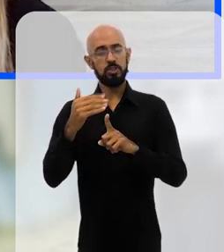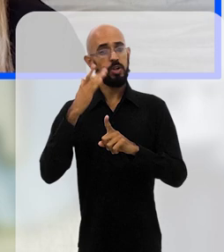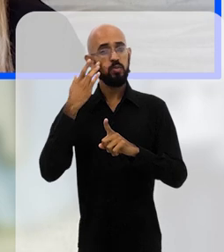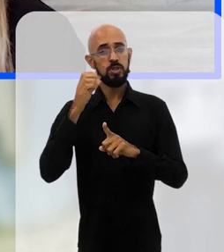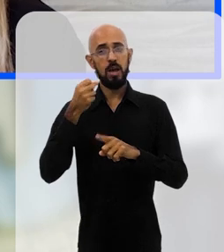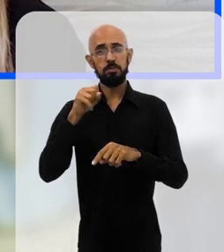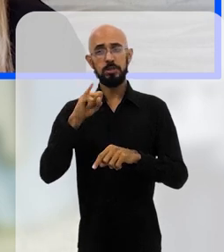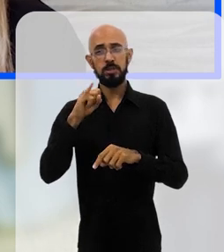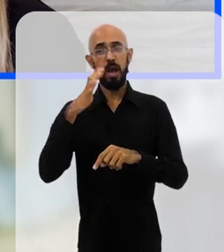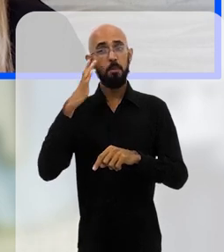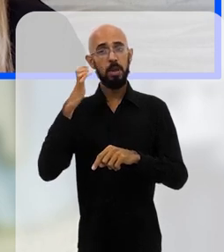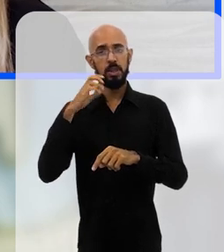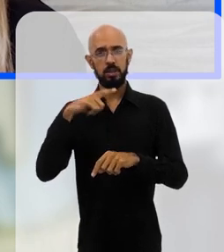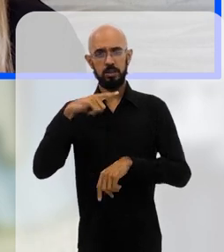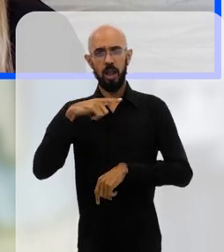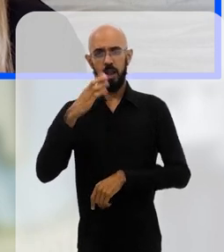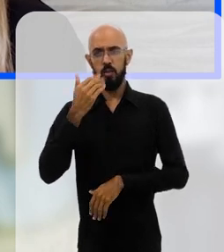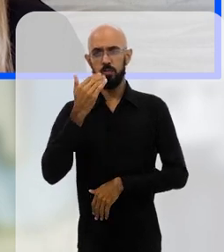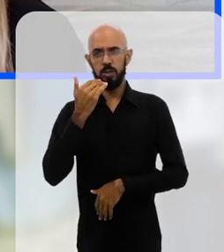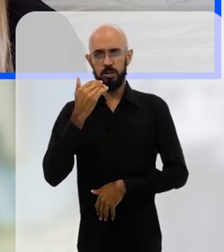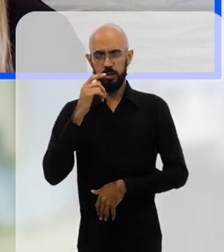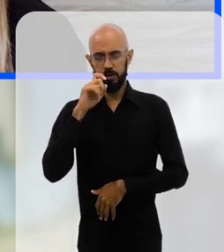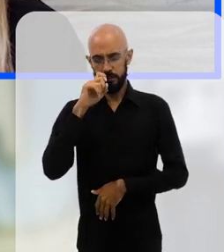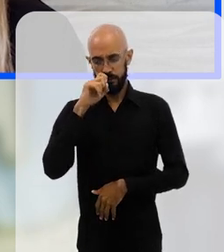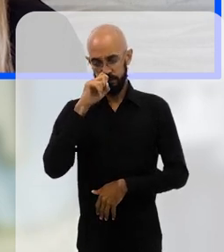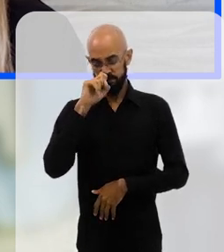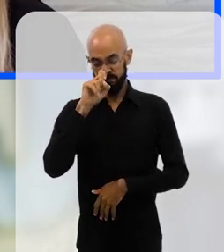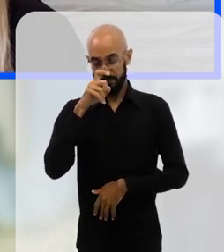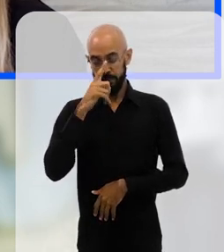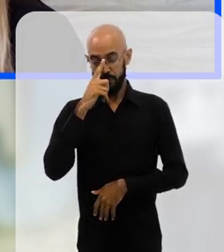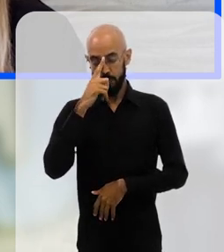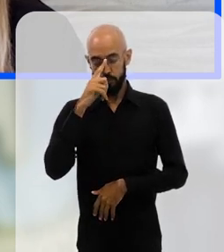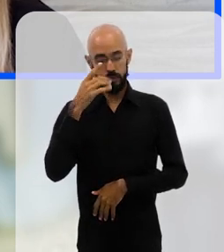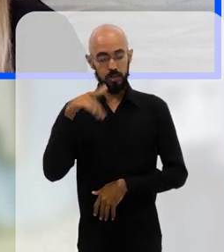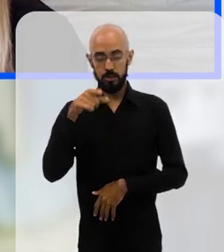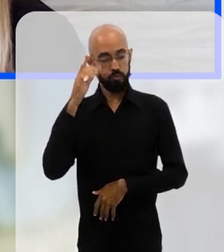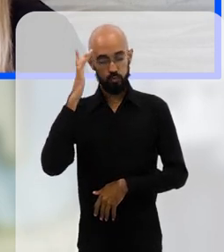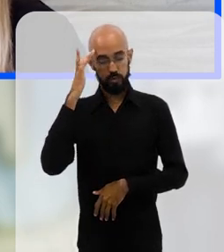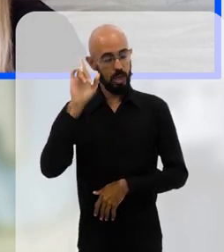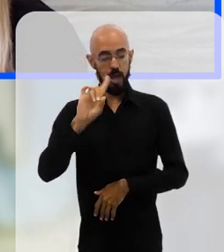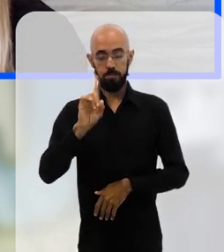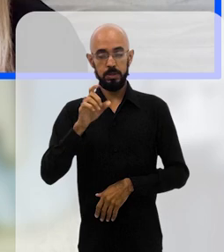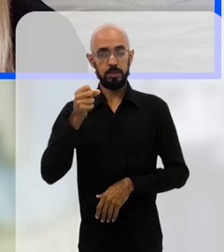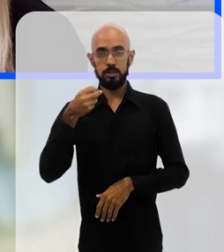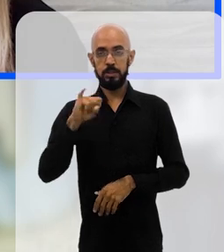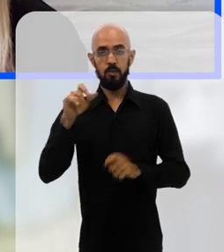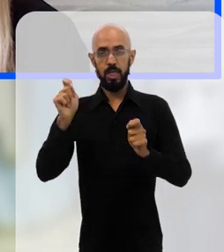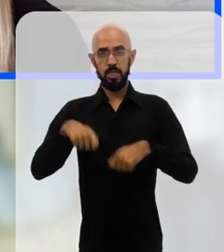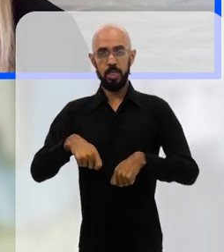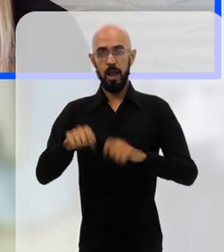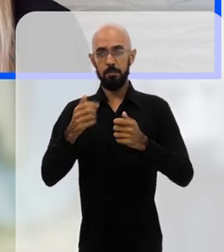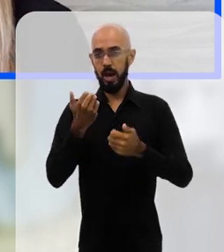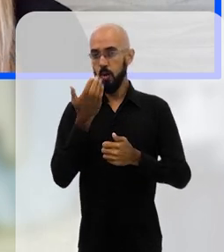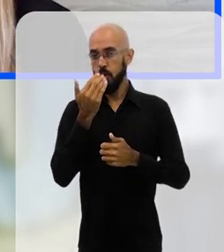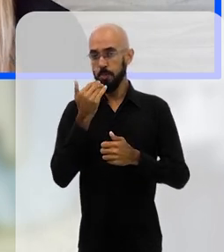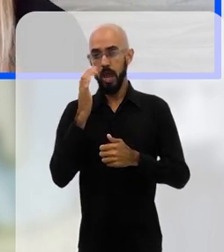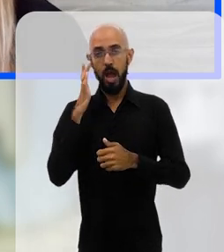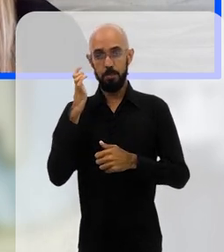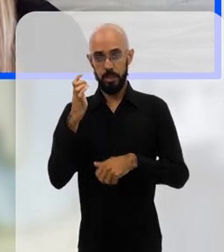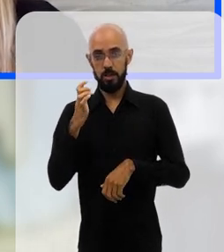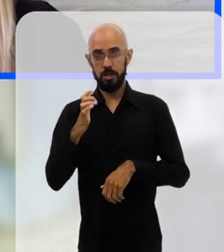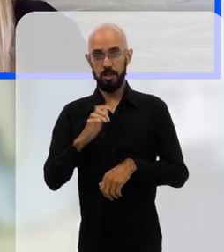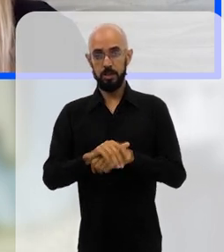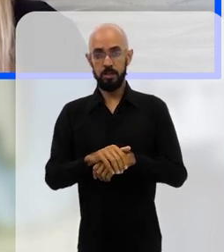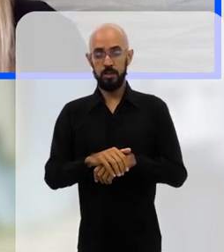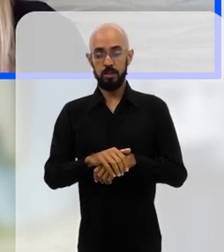não tem certeza se terá a refeição do dia seguinte. Então, você não tem a certeza se você conseguirá alimentar a sua família